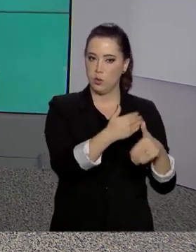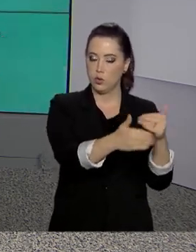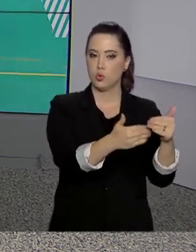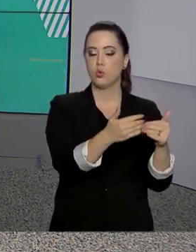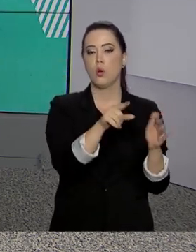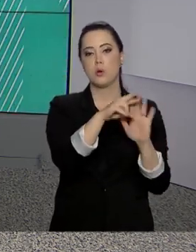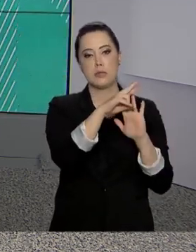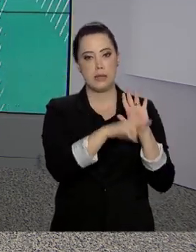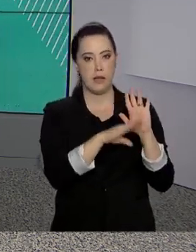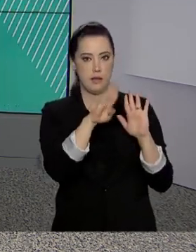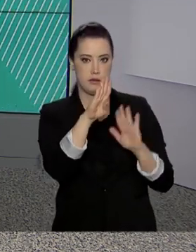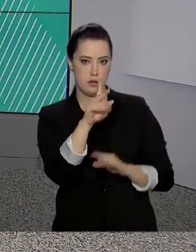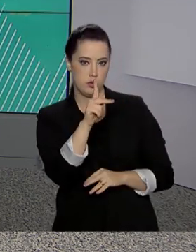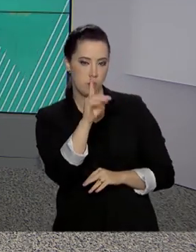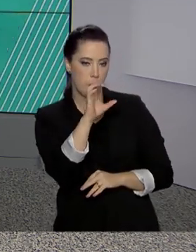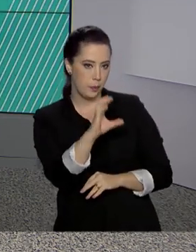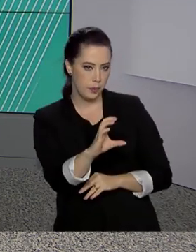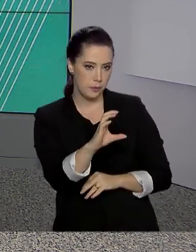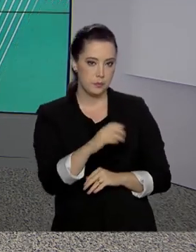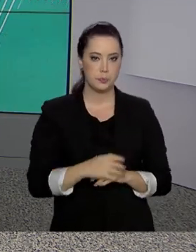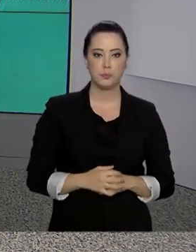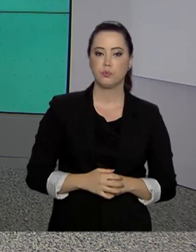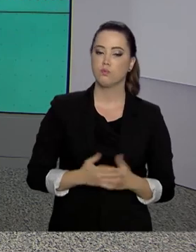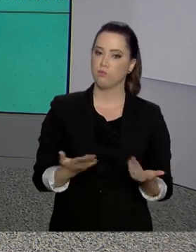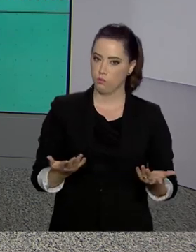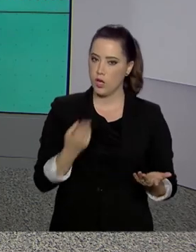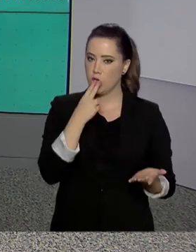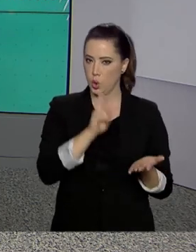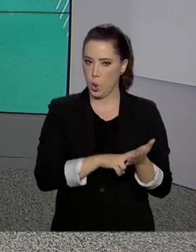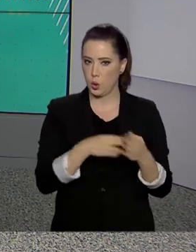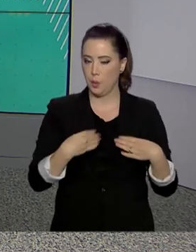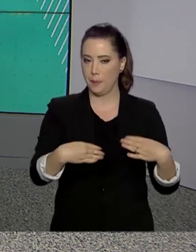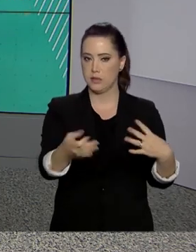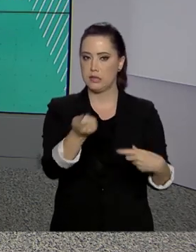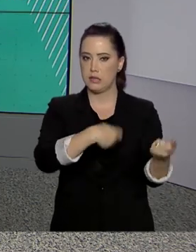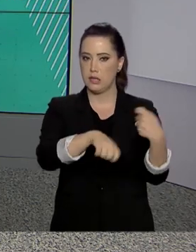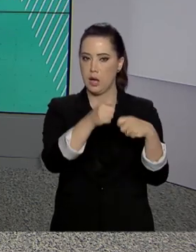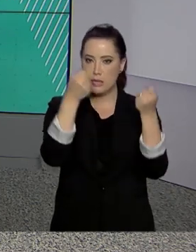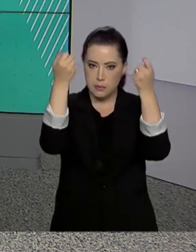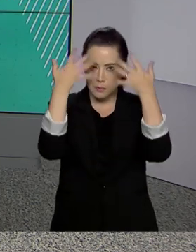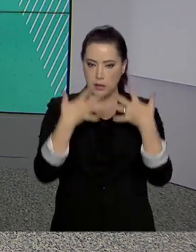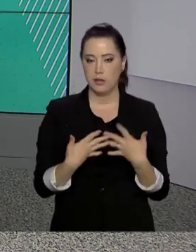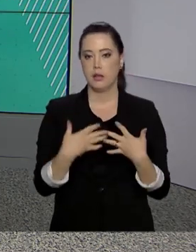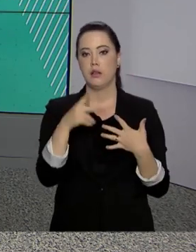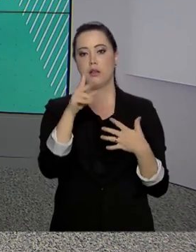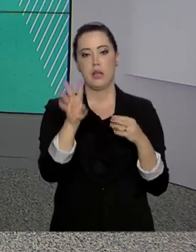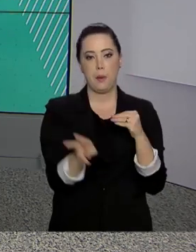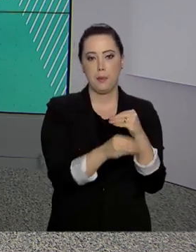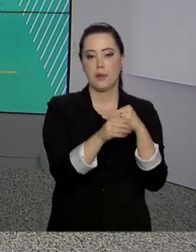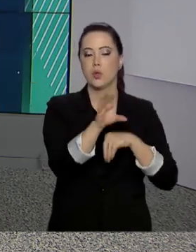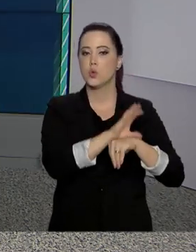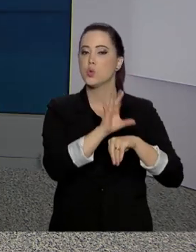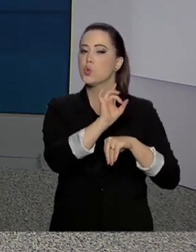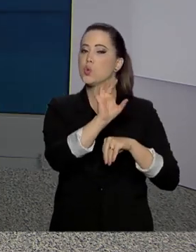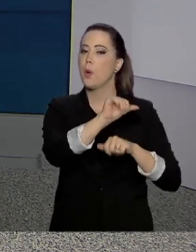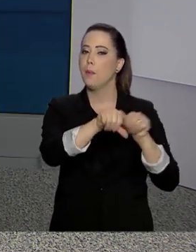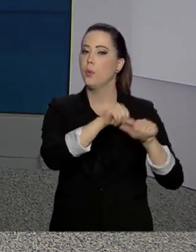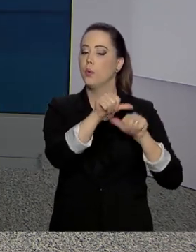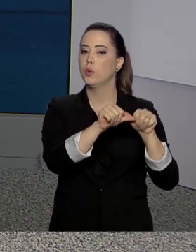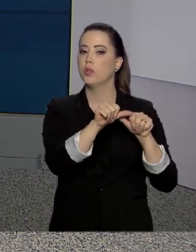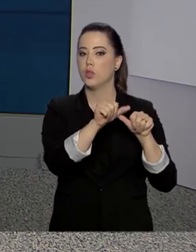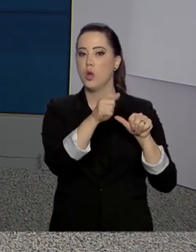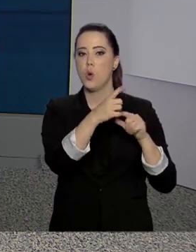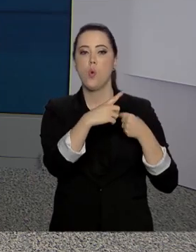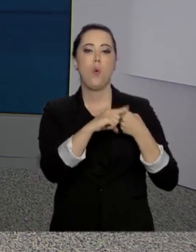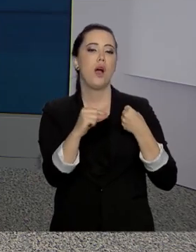do BPC, o Benefício de Prestação Continuada. Em nota, o Ministério da Economia esclarece que a PEC altera apenas um artigo já